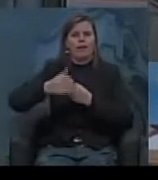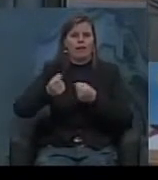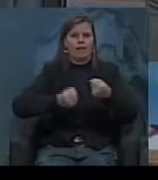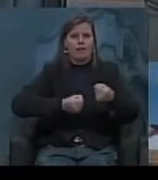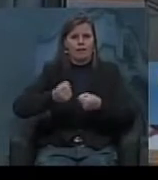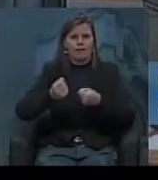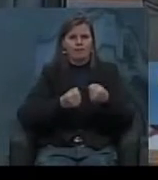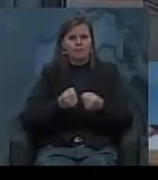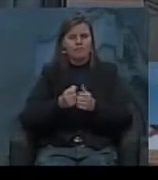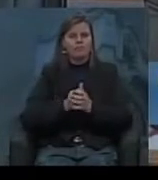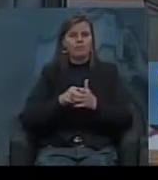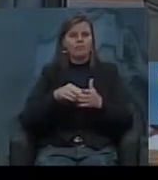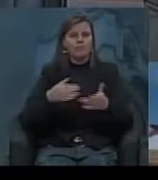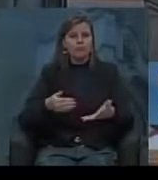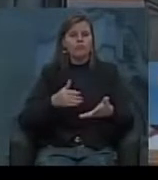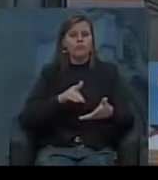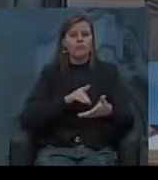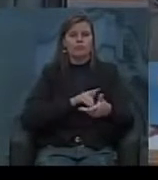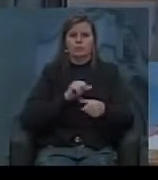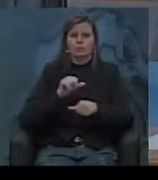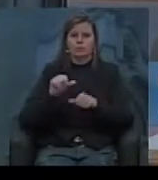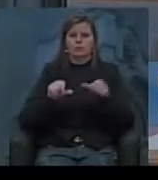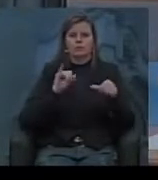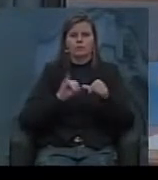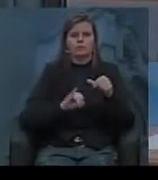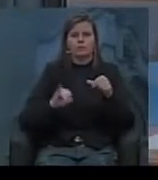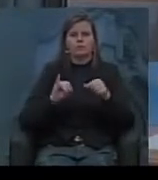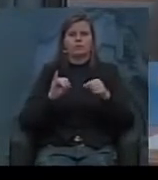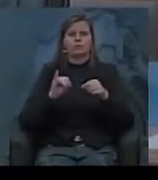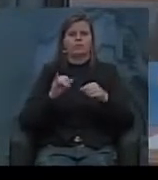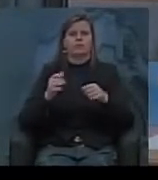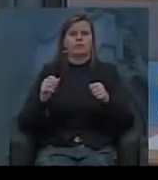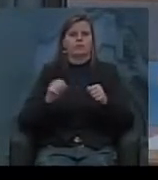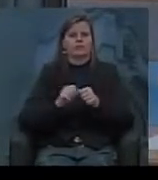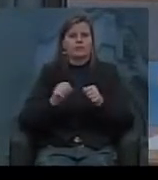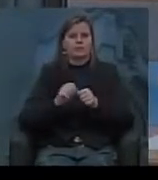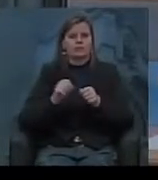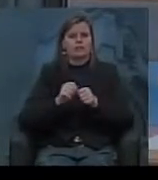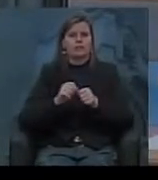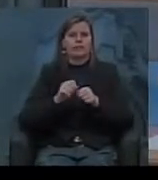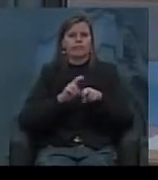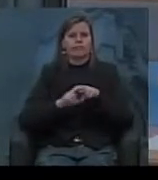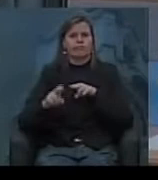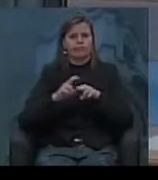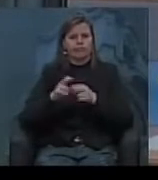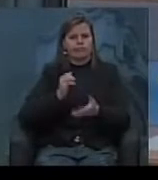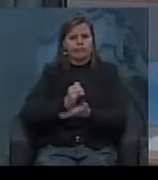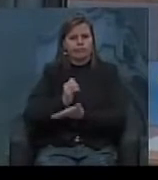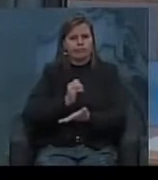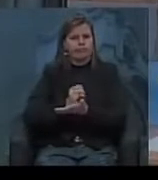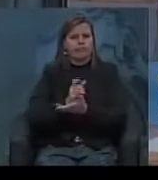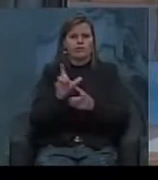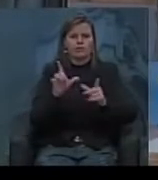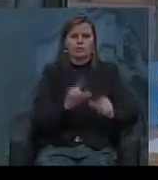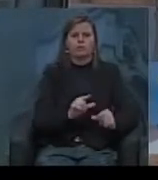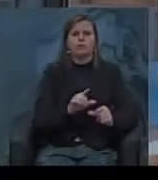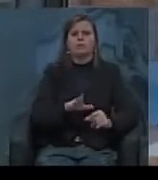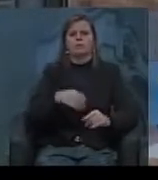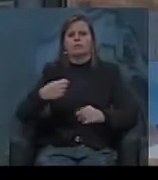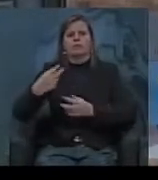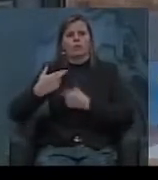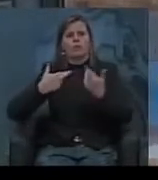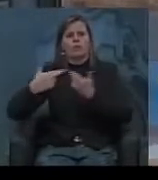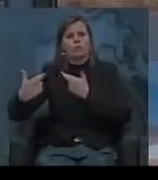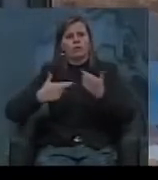E aí vai ter uma mudança importante da logística, da questão de ferrovia, para a rodovia, por causa da entrada das